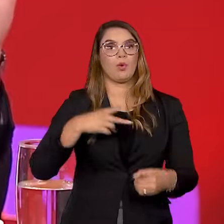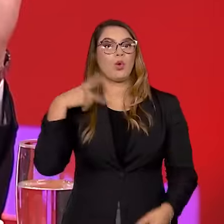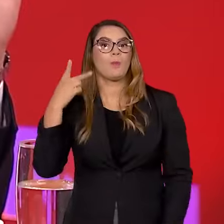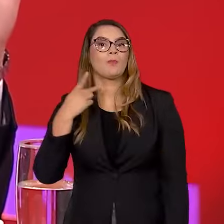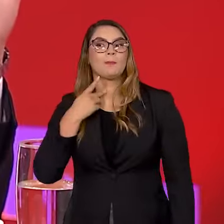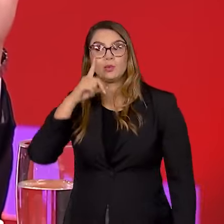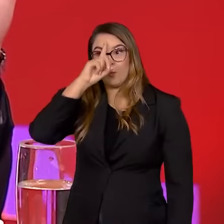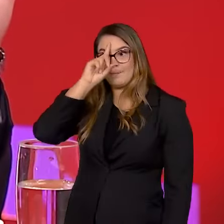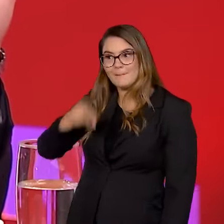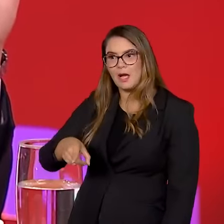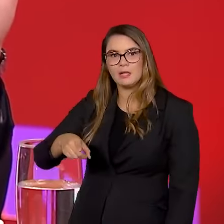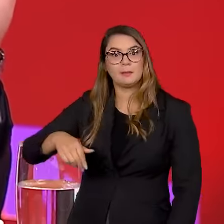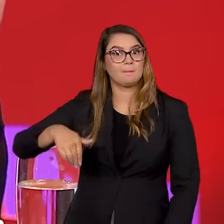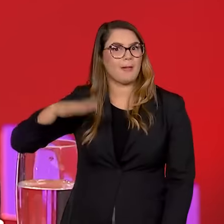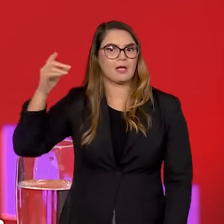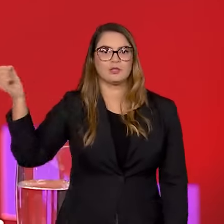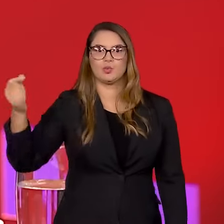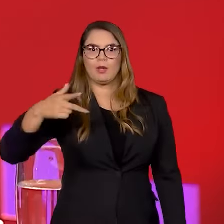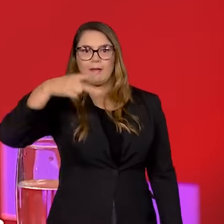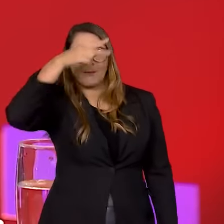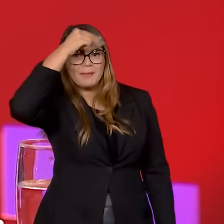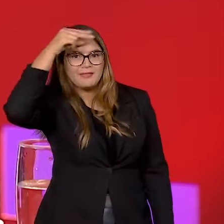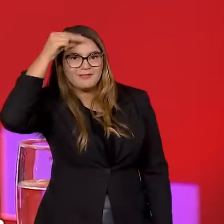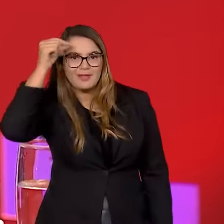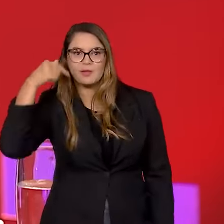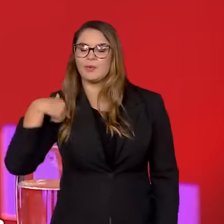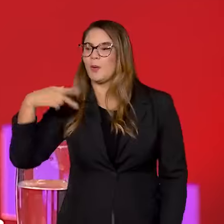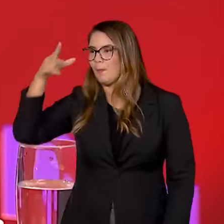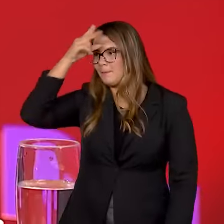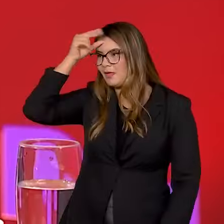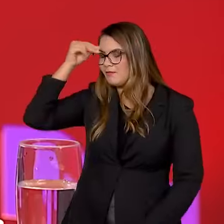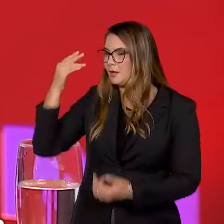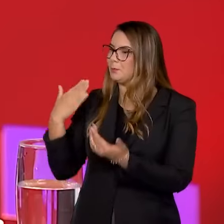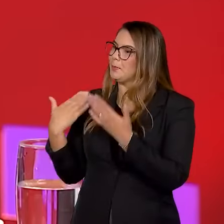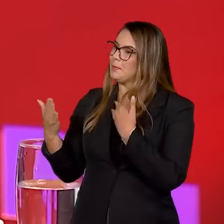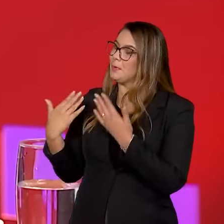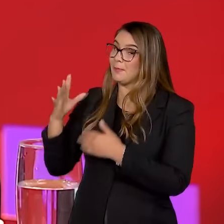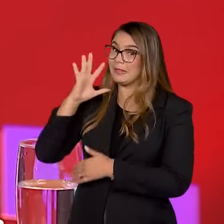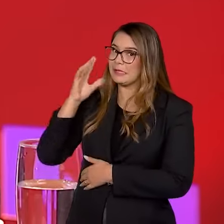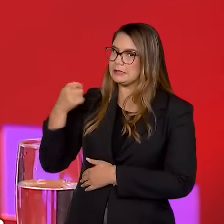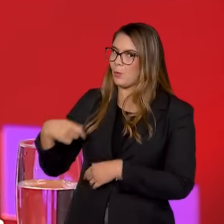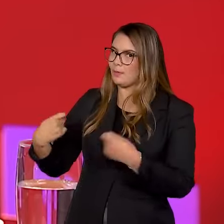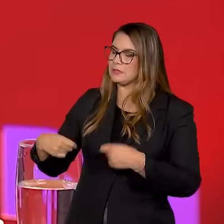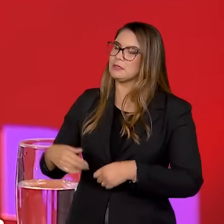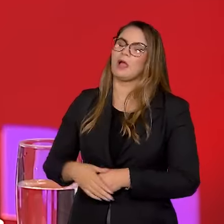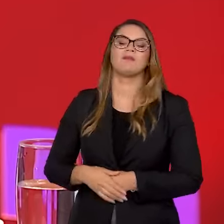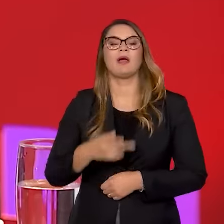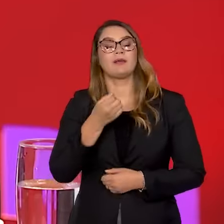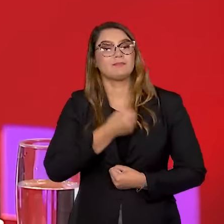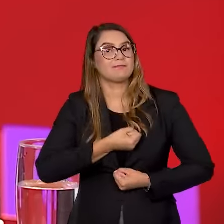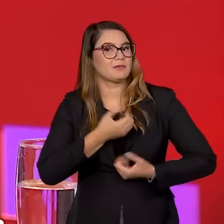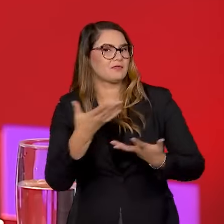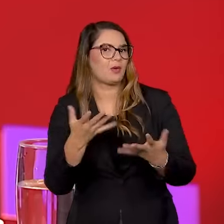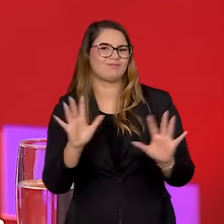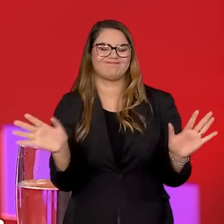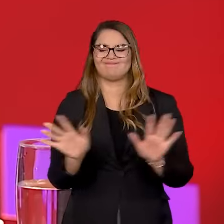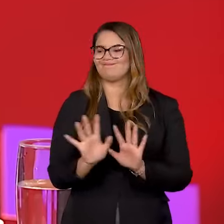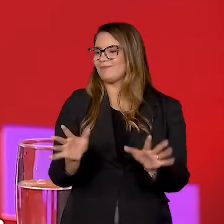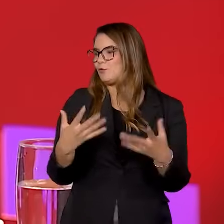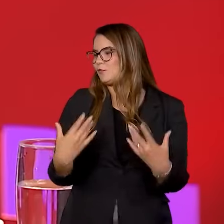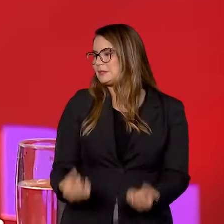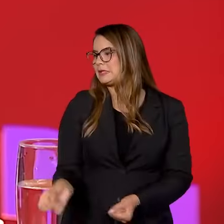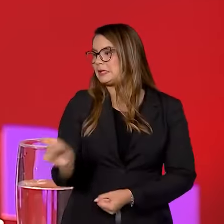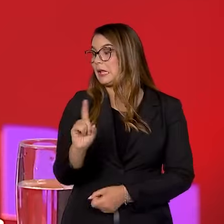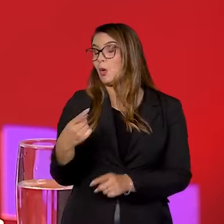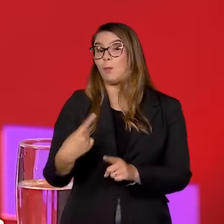Que o prefeito fica com medo. Um dia desse eu estava conversando com o prefeito, precisava tomar uma decisão, e me disse sem perceber, olha, eu não vou adotar esse